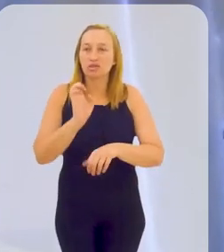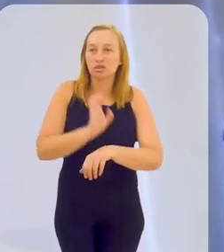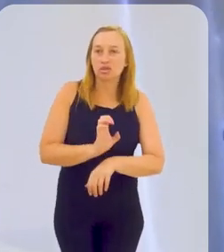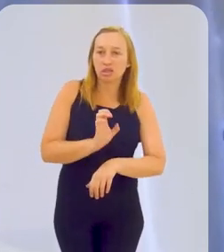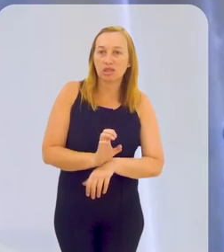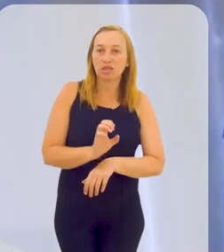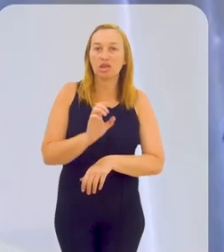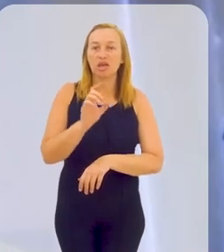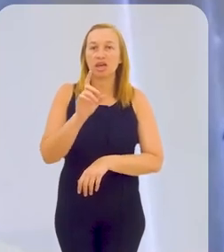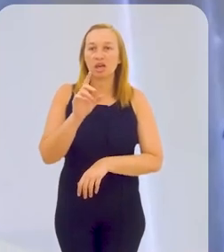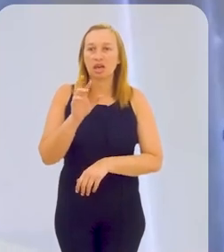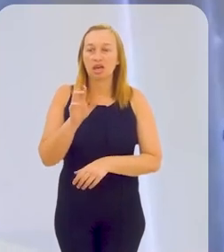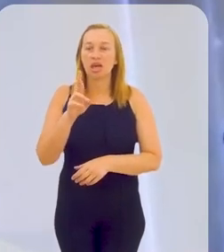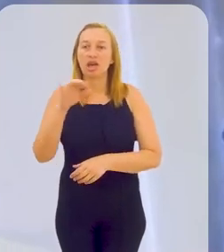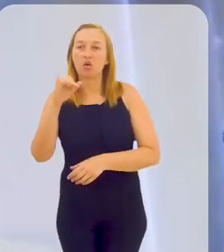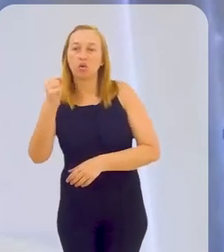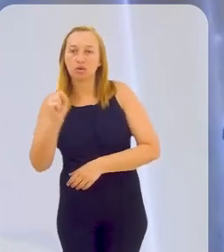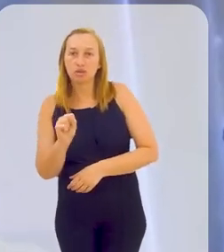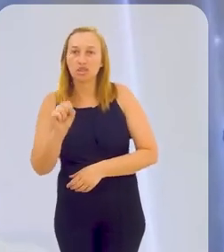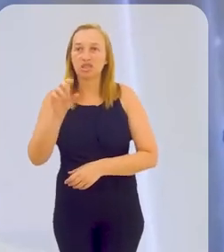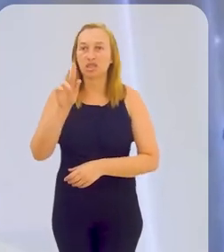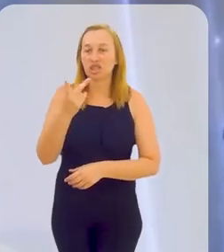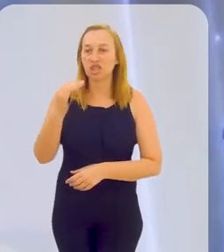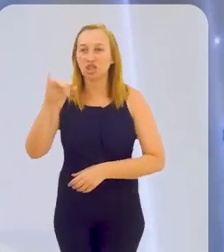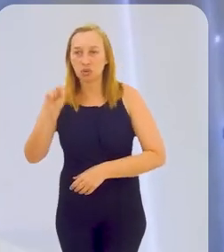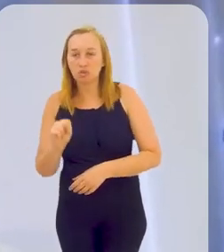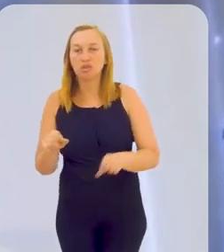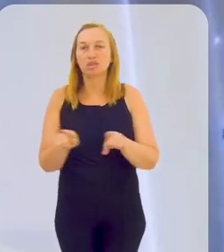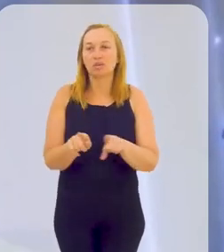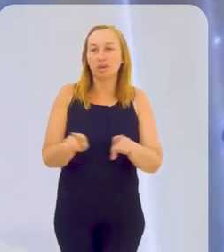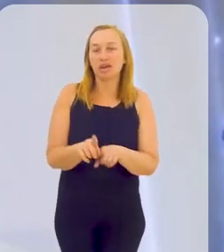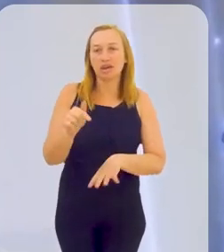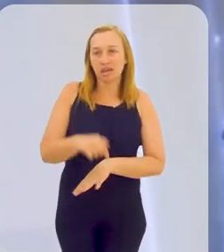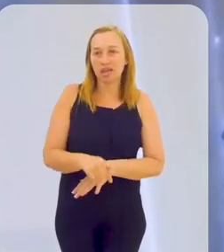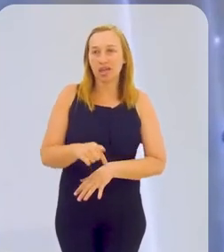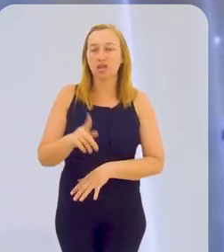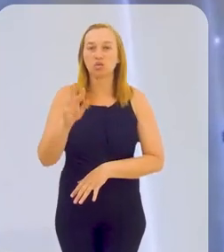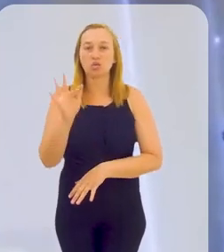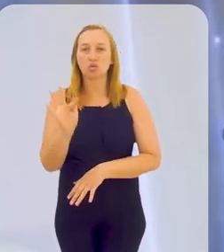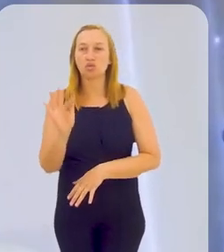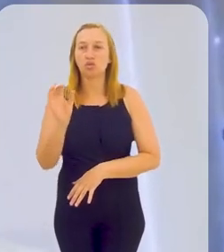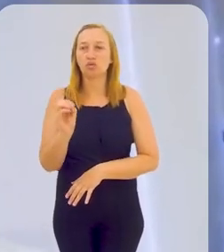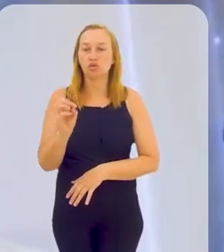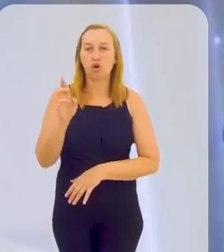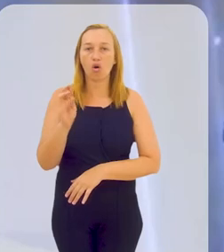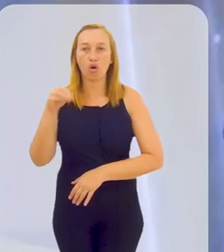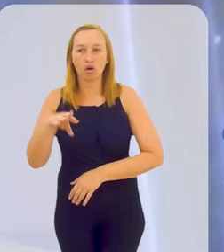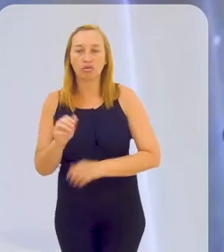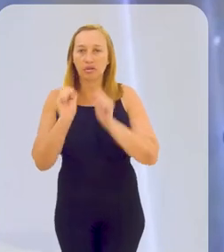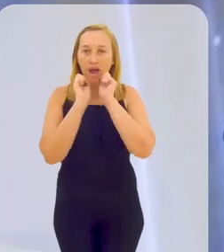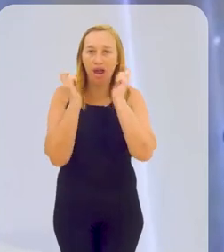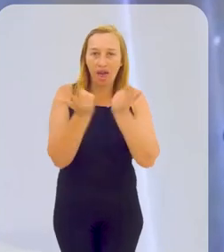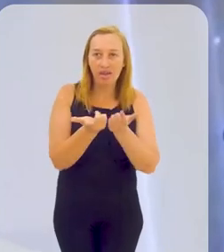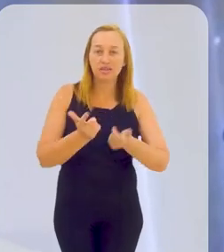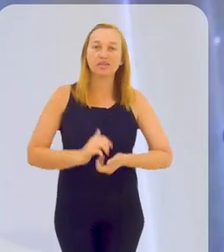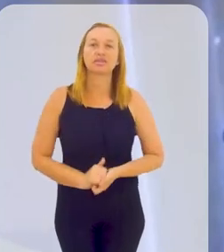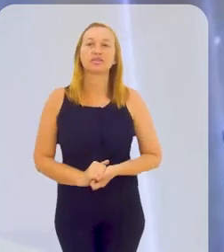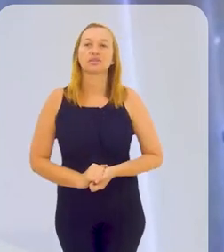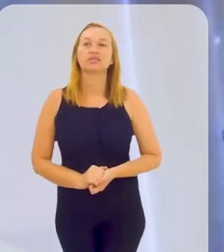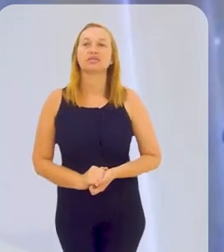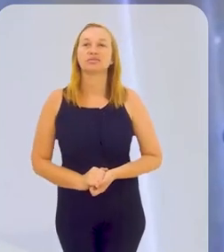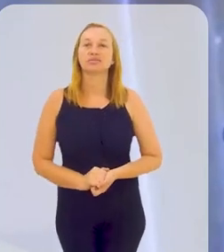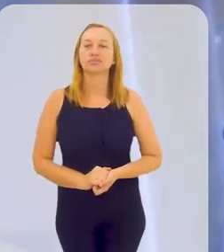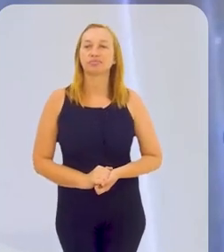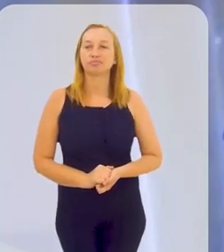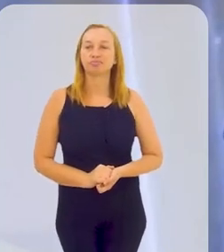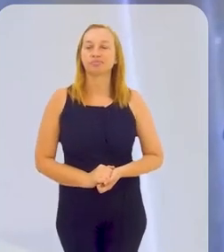Hídricos, e a gente está, estamos aqui, né, também participando aqui do Fórum da Alerje. A